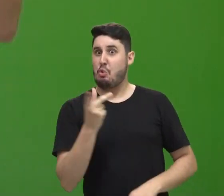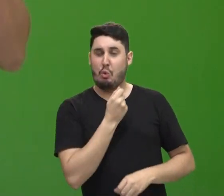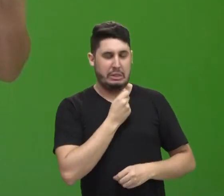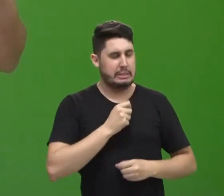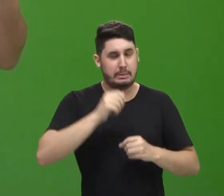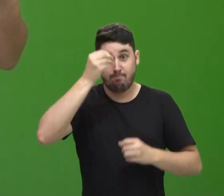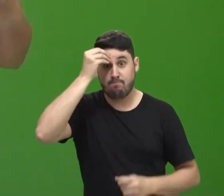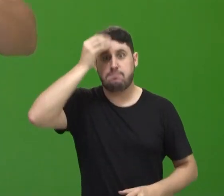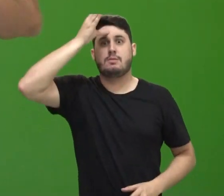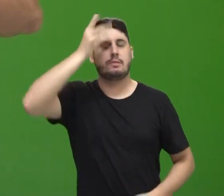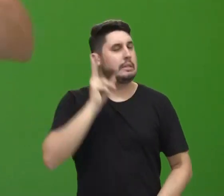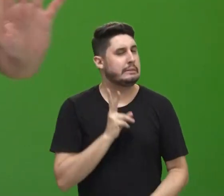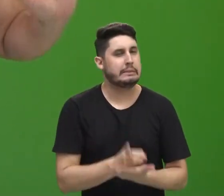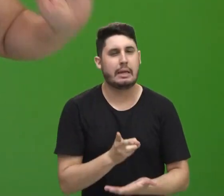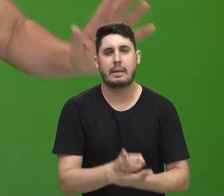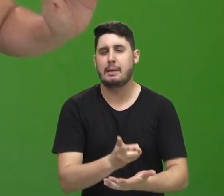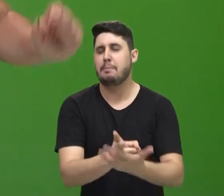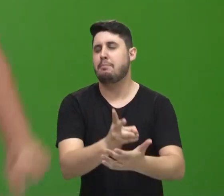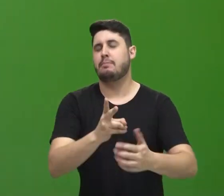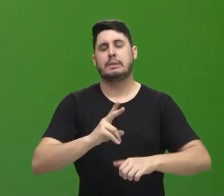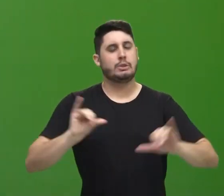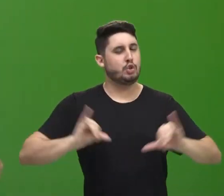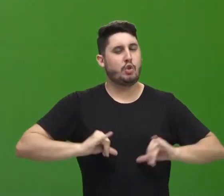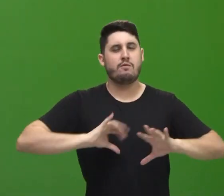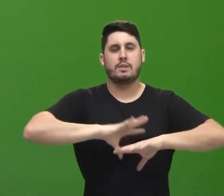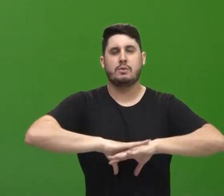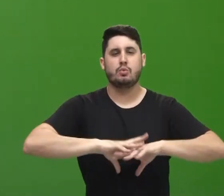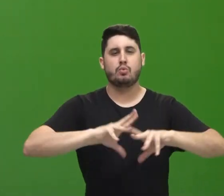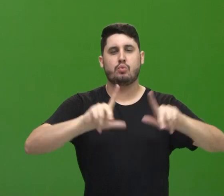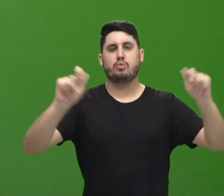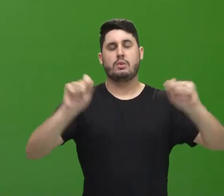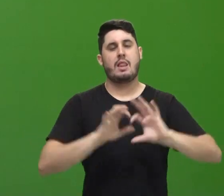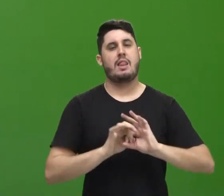frente seguiremos, livres de todas as dores.